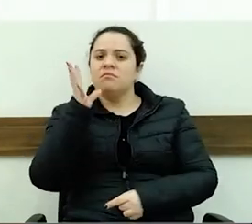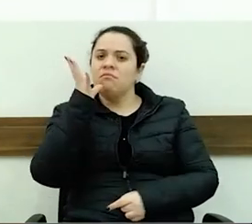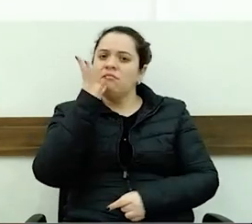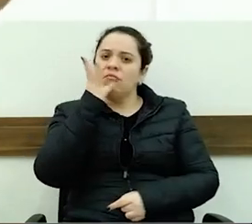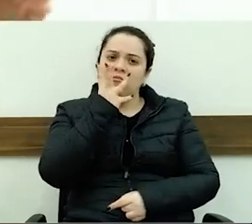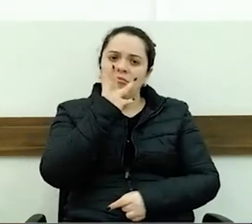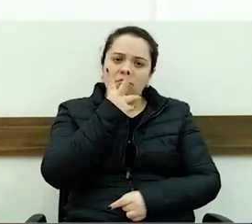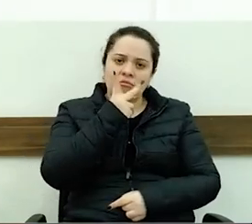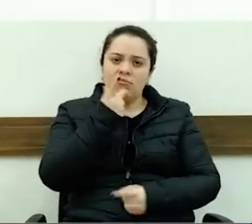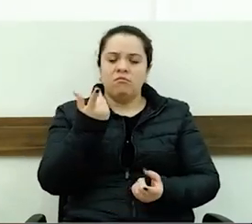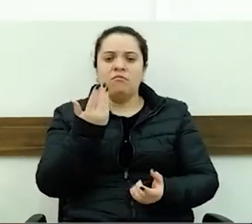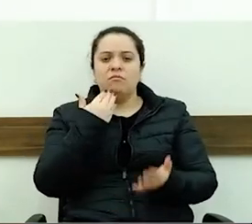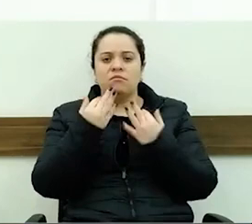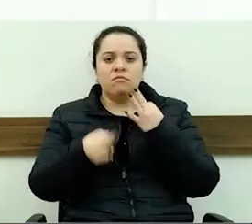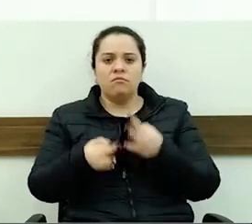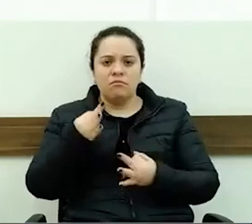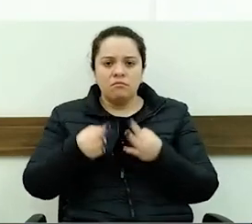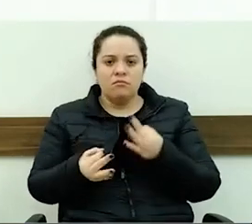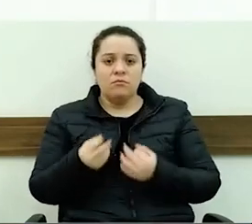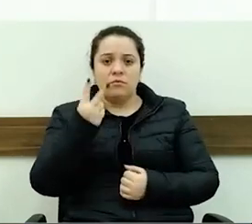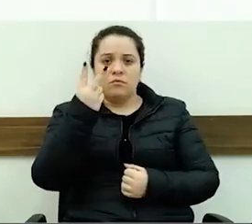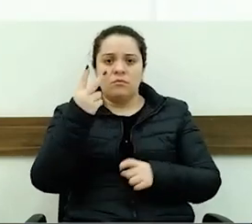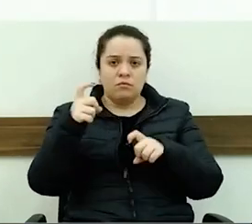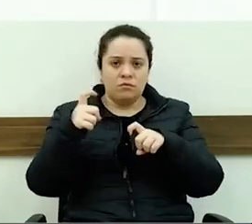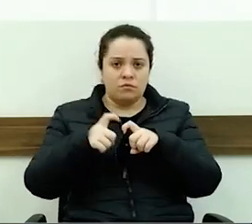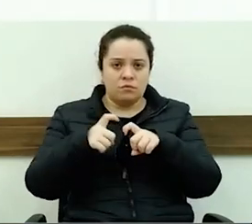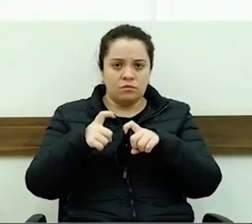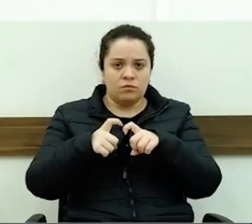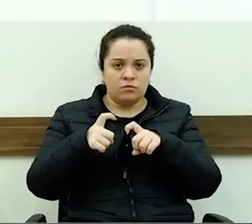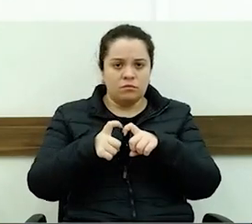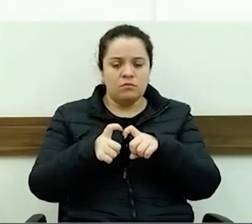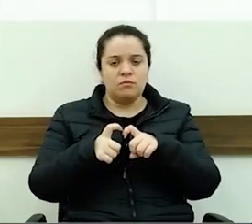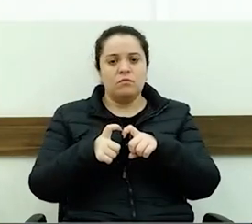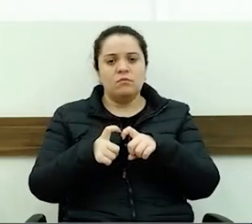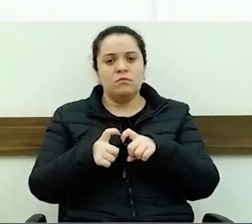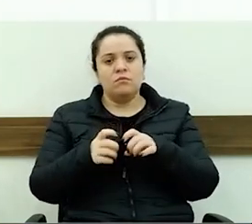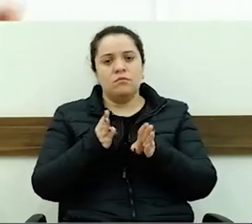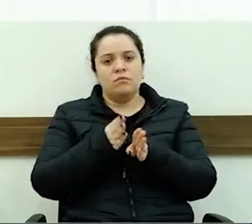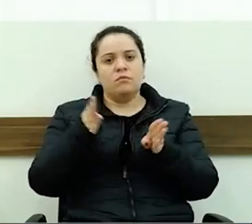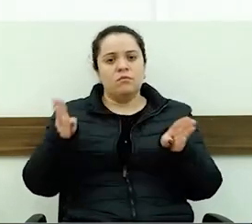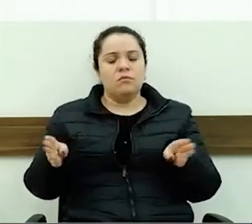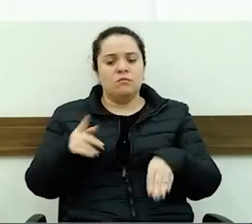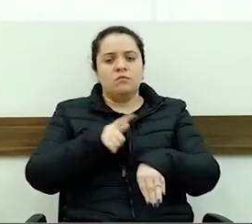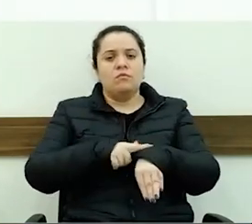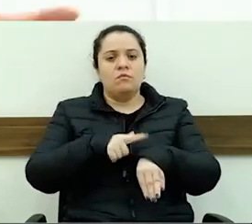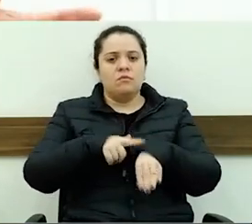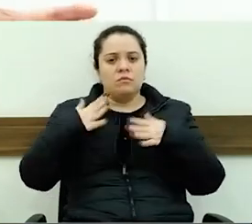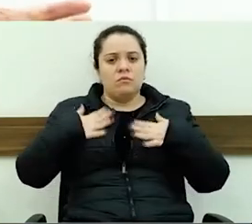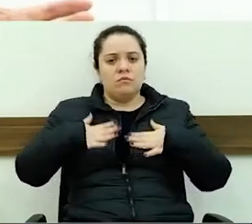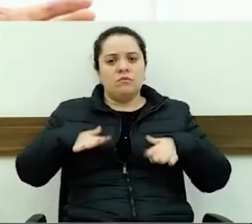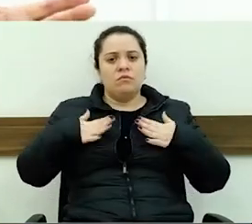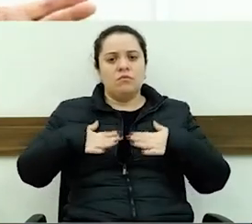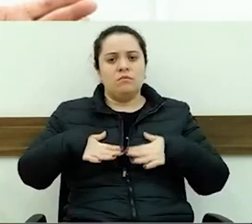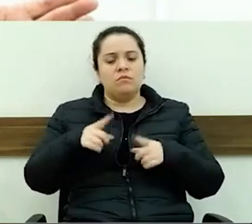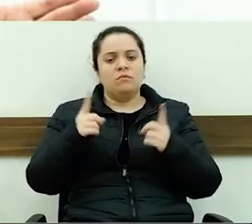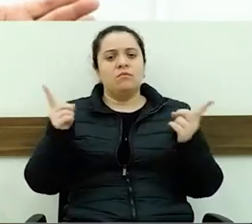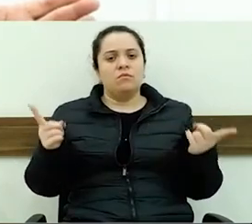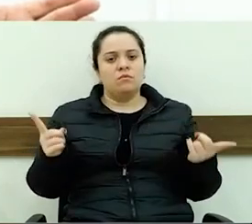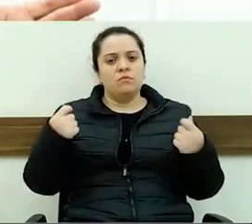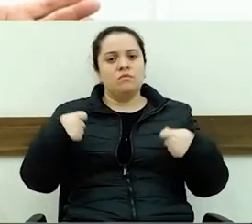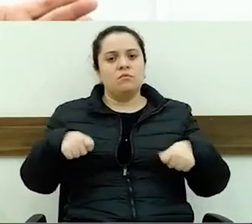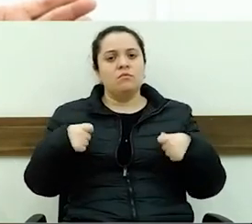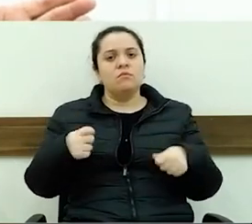existe dois médicos que um tem que fazer o seu horário de descanso e assim sucessivamente. Mas nós temos que buscar